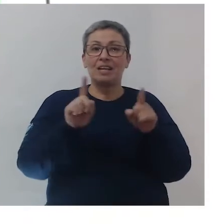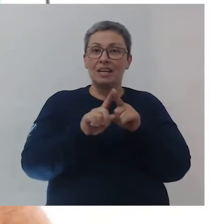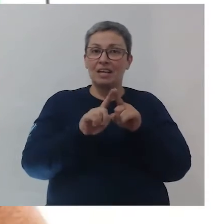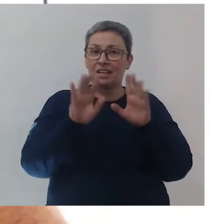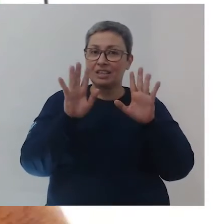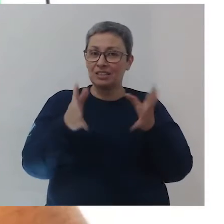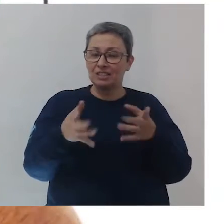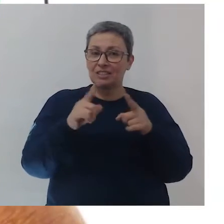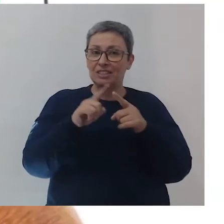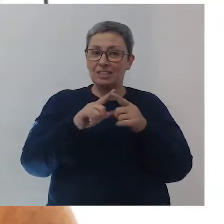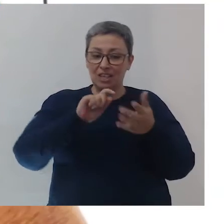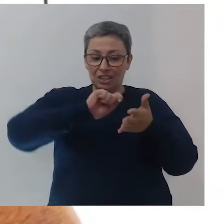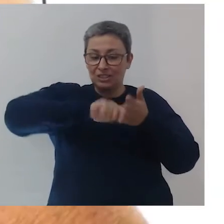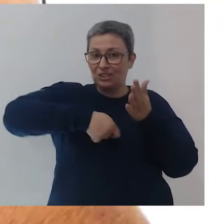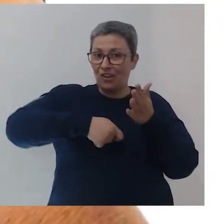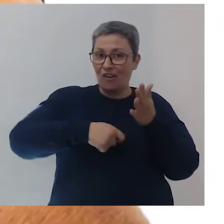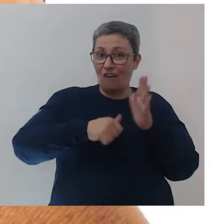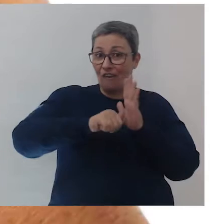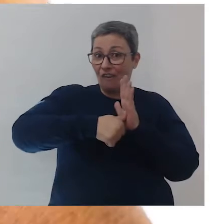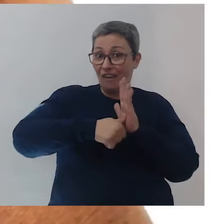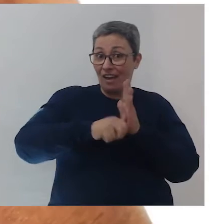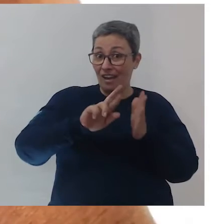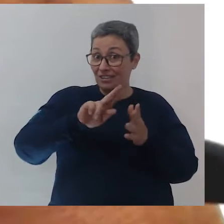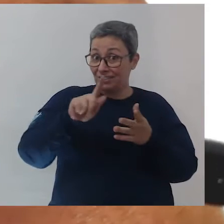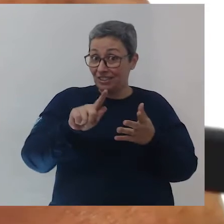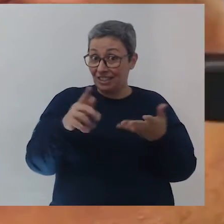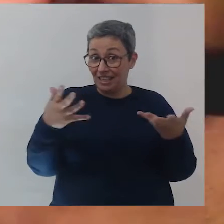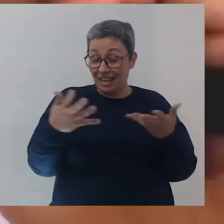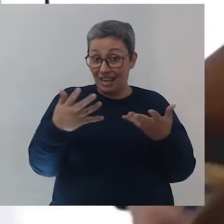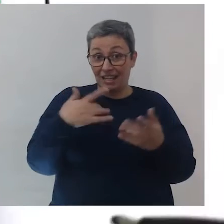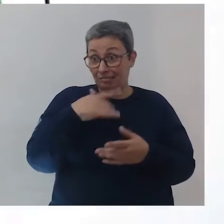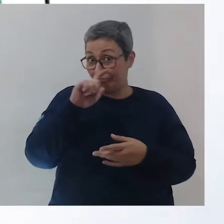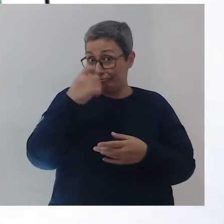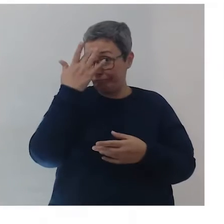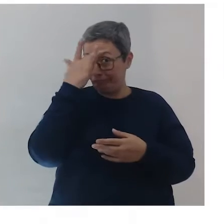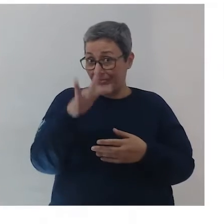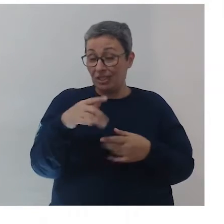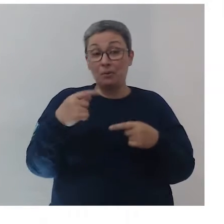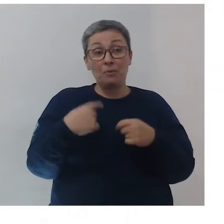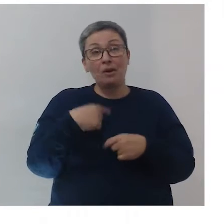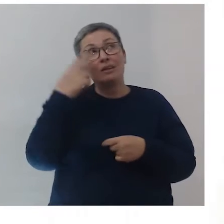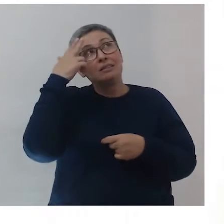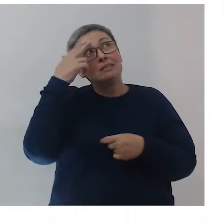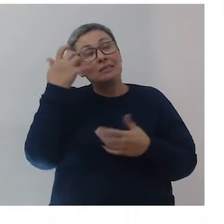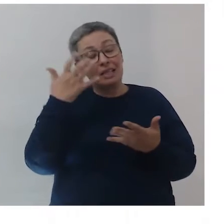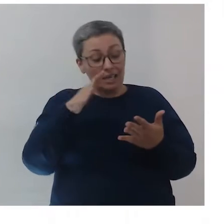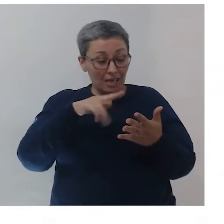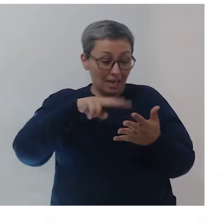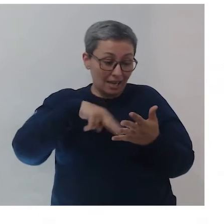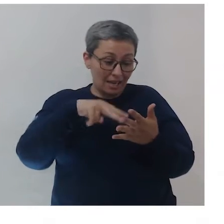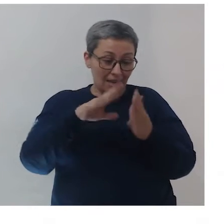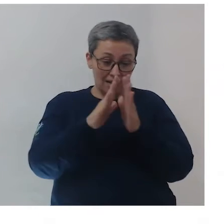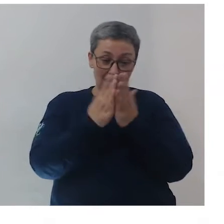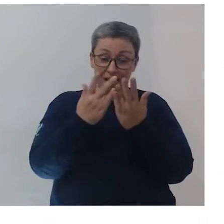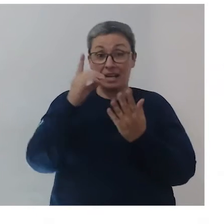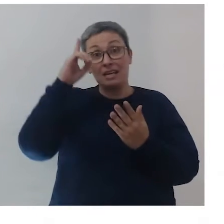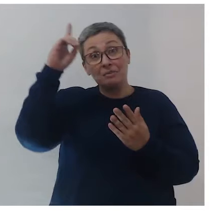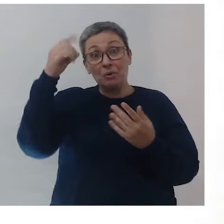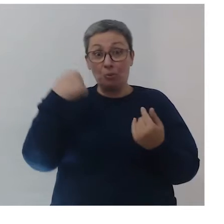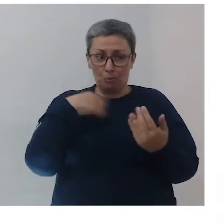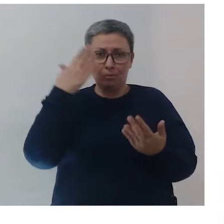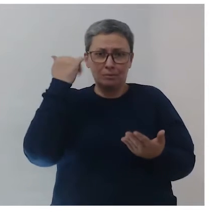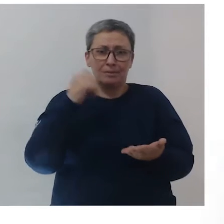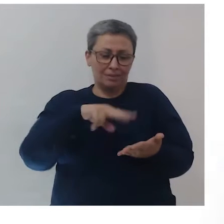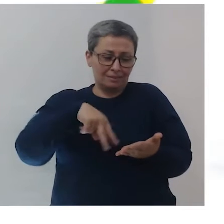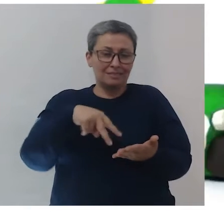Já assinou a própria identidade, coisa que ela não sabia. O meu sonho era ler a Bíblia também, hoje eu sei ler